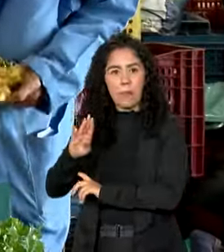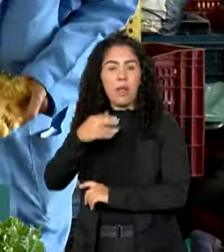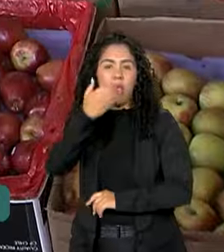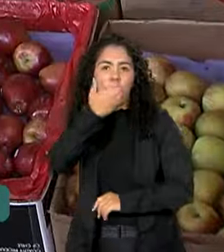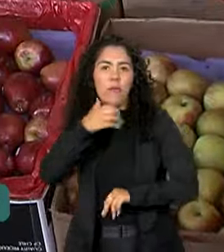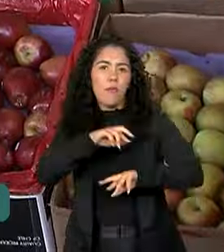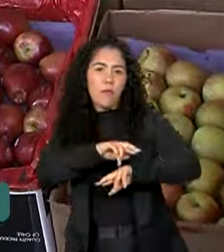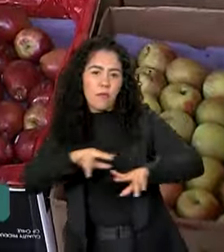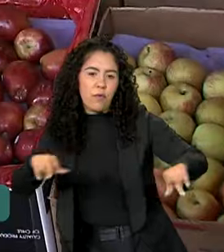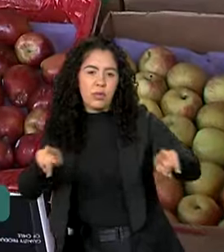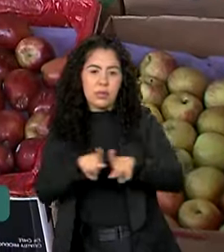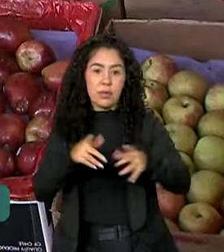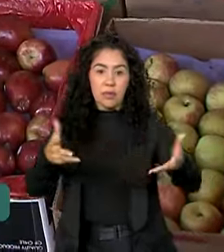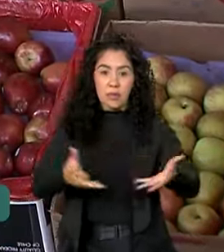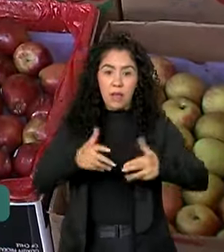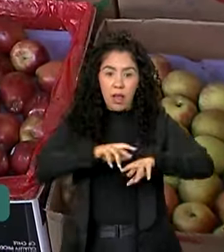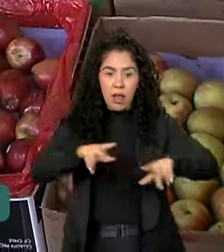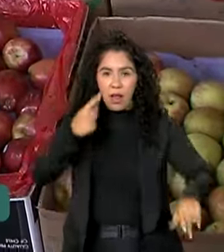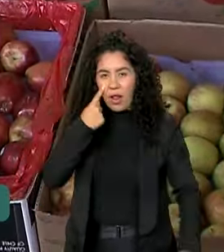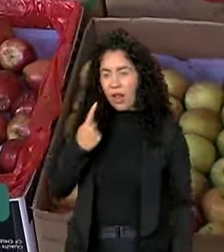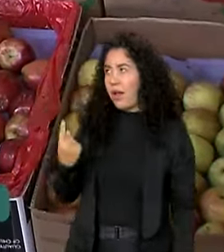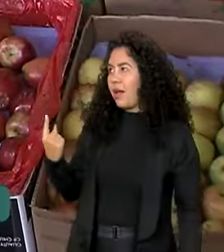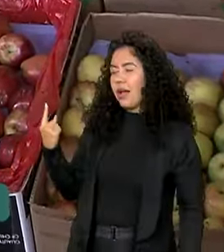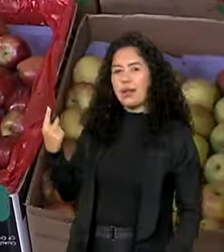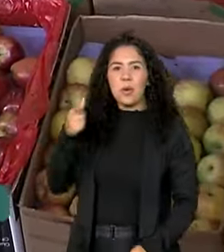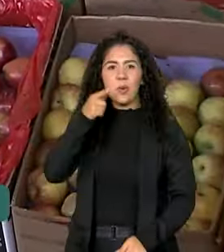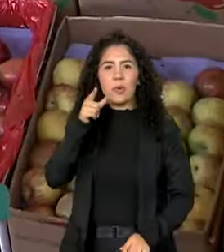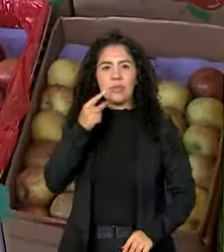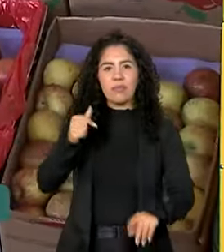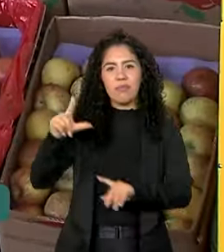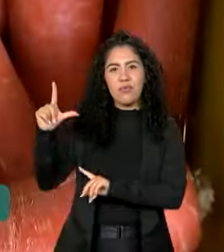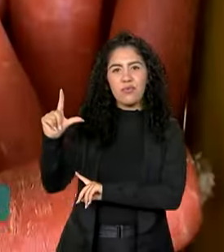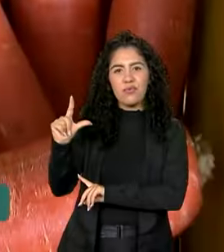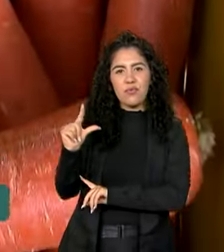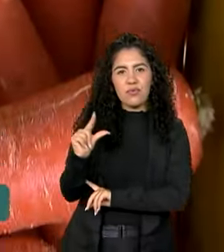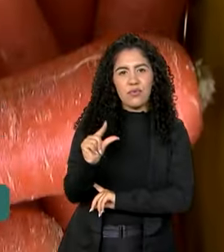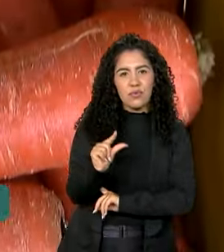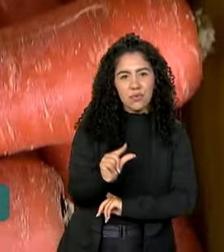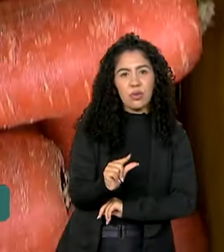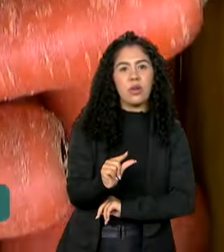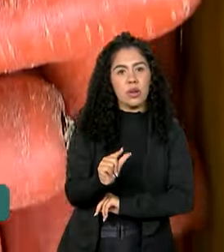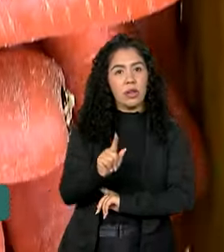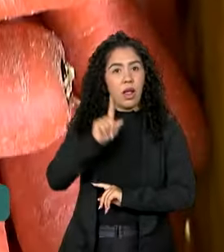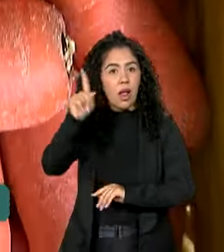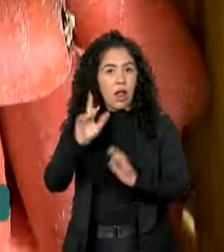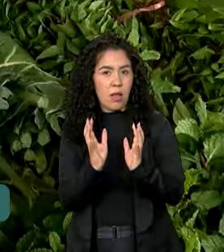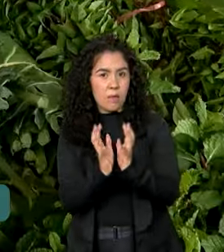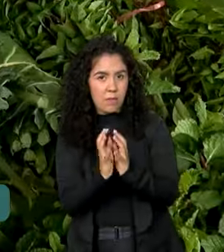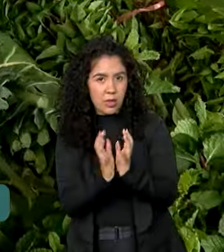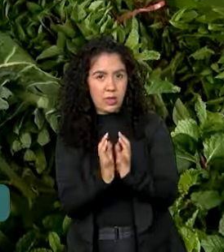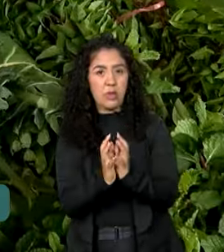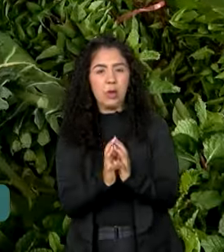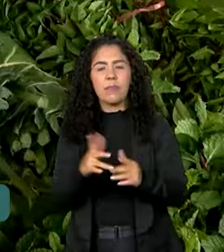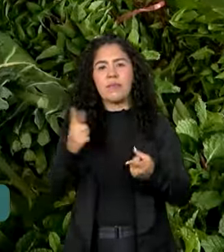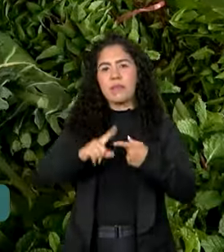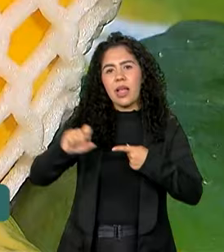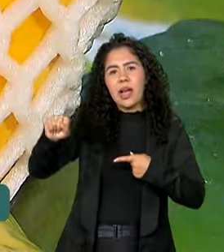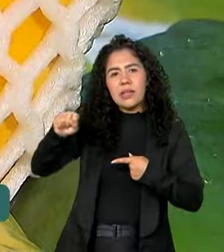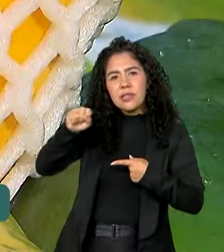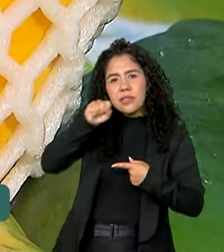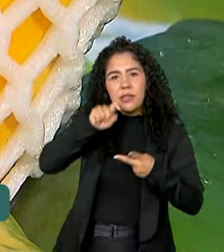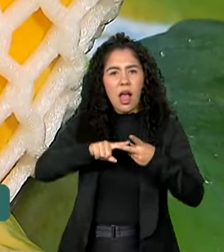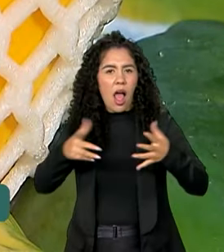a maior queda de preços foi registrada na Central de Abastecimento de Recife, em Pernambuco. Cenoura,